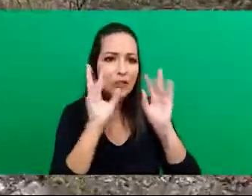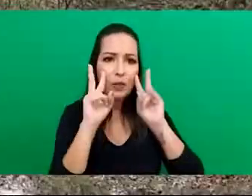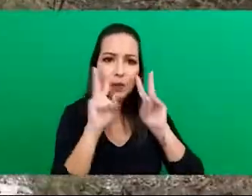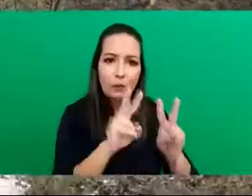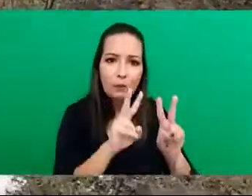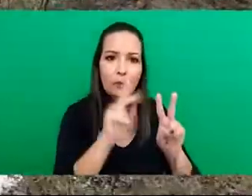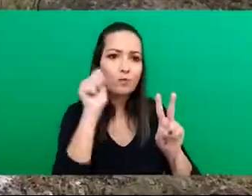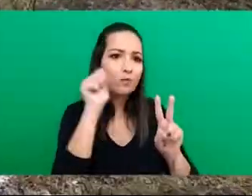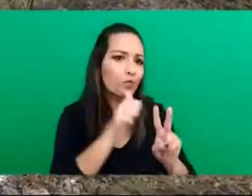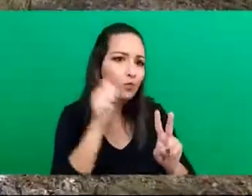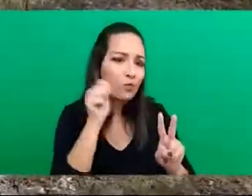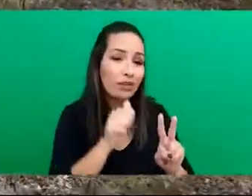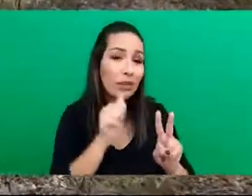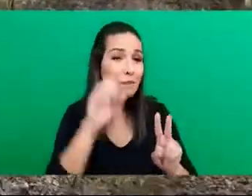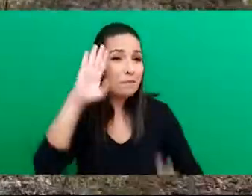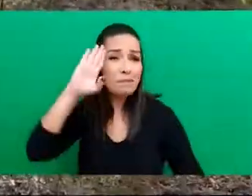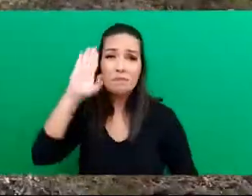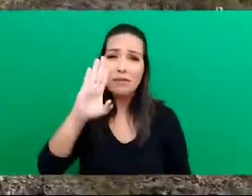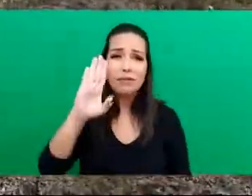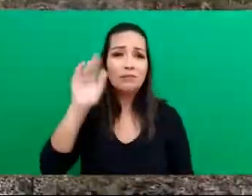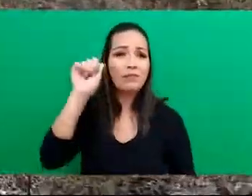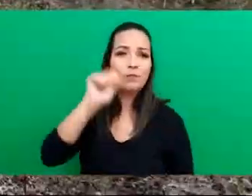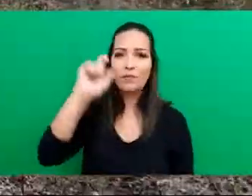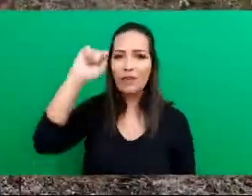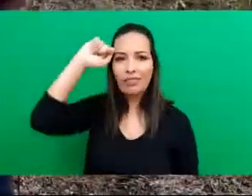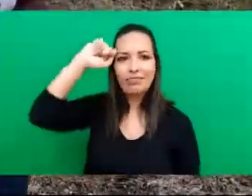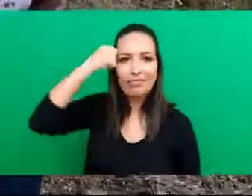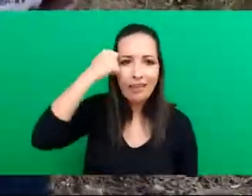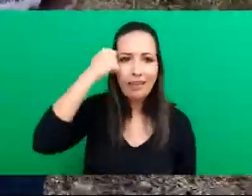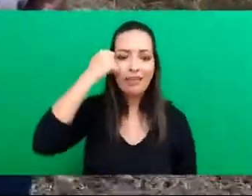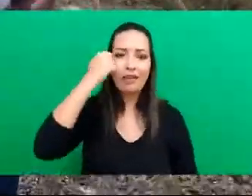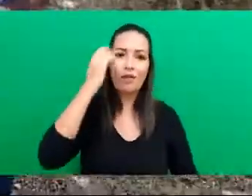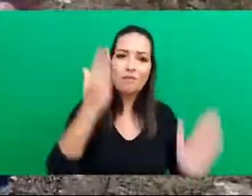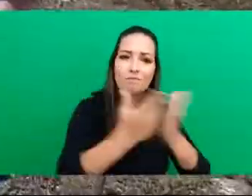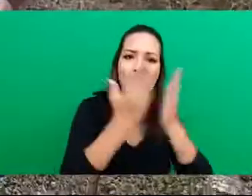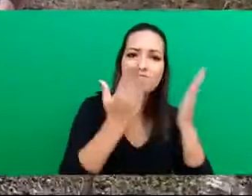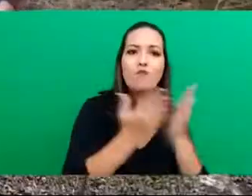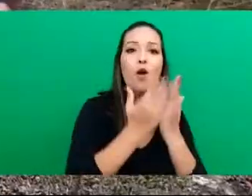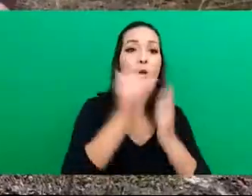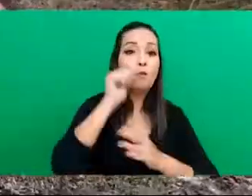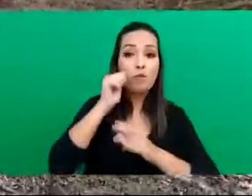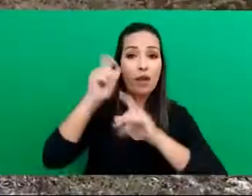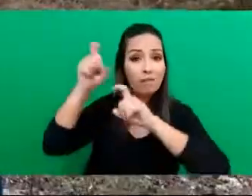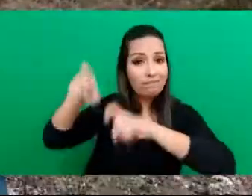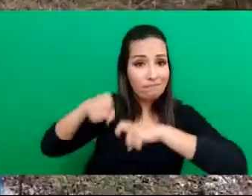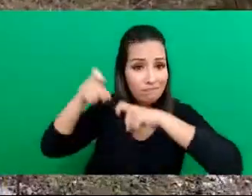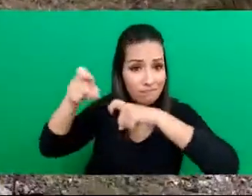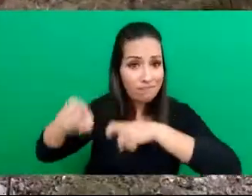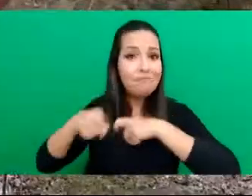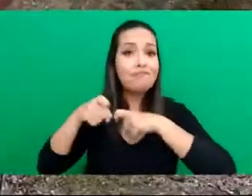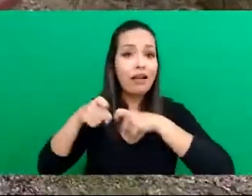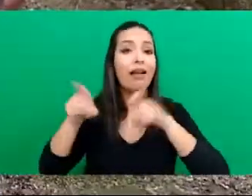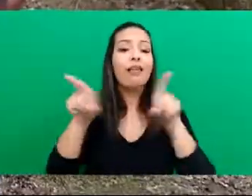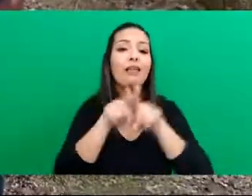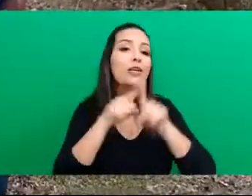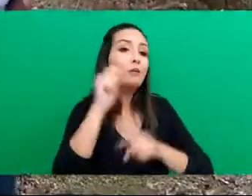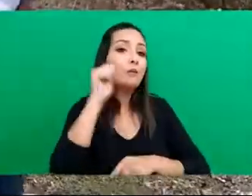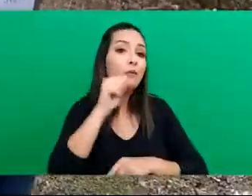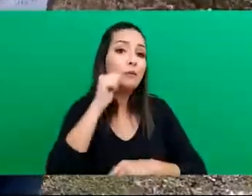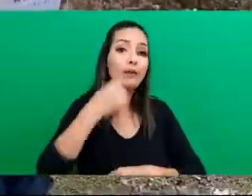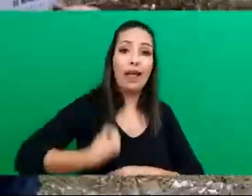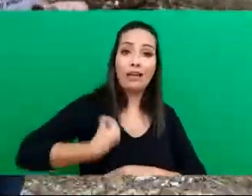as mulheres pretas, de periferia, das comunidades tradicionais, mulheres rurais, ribeirinhas, que